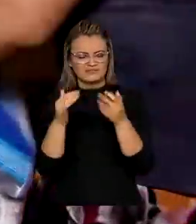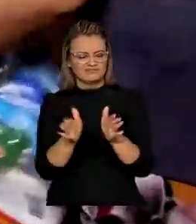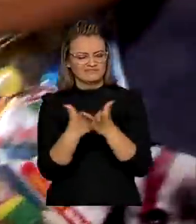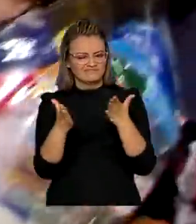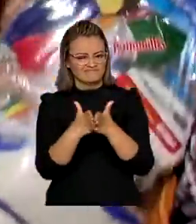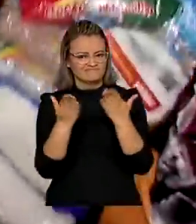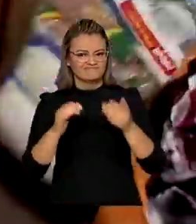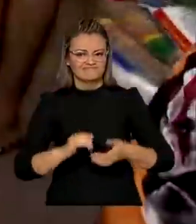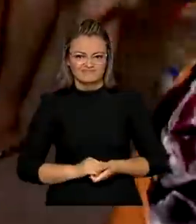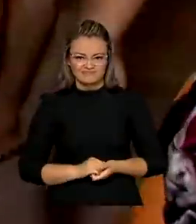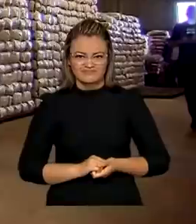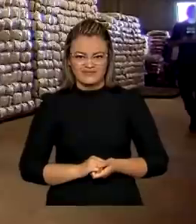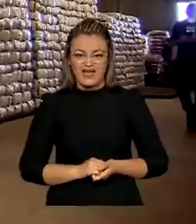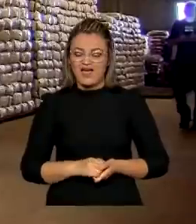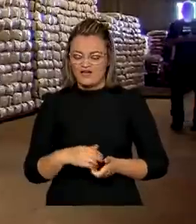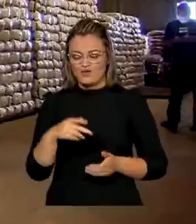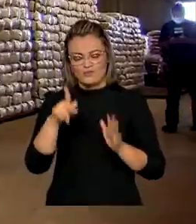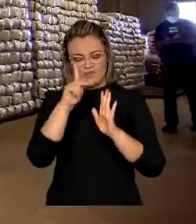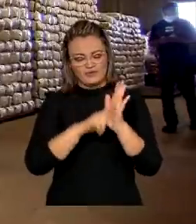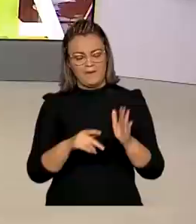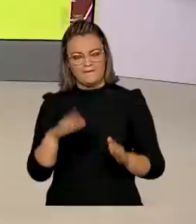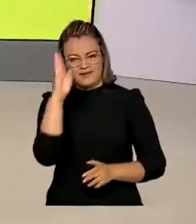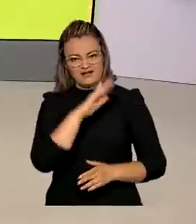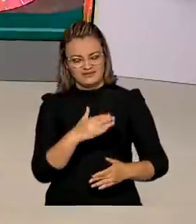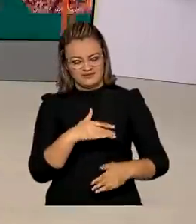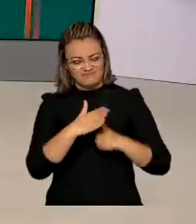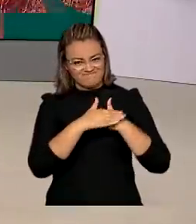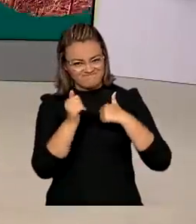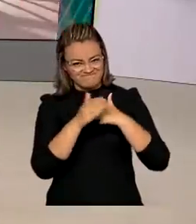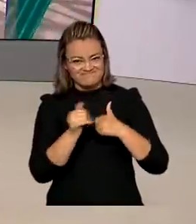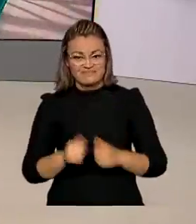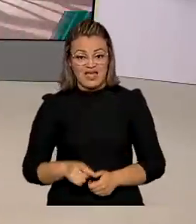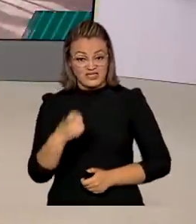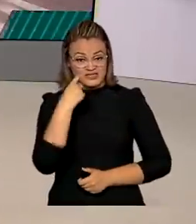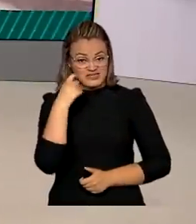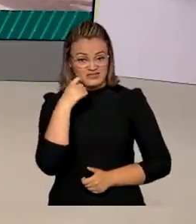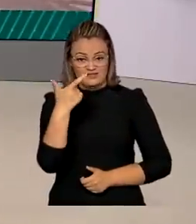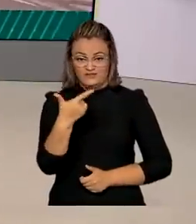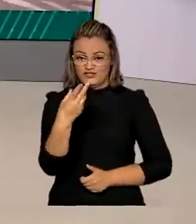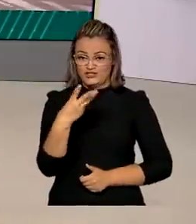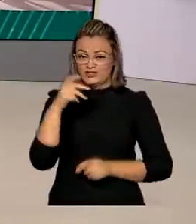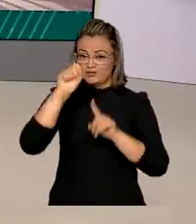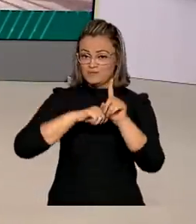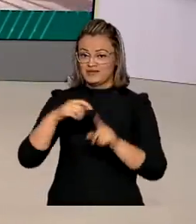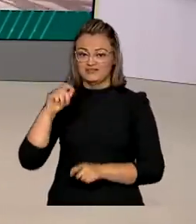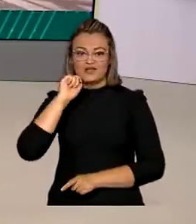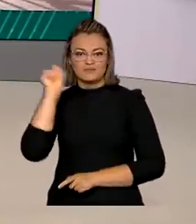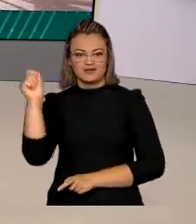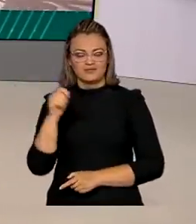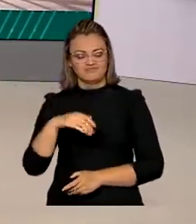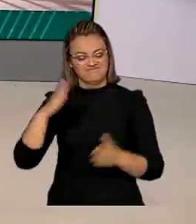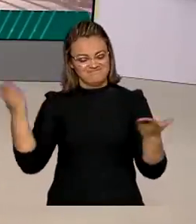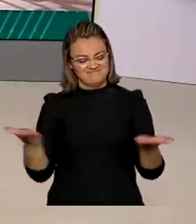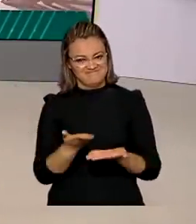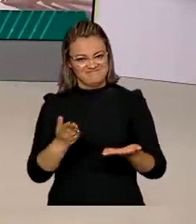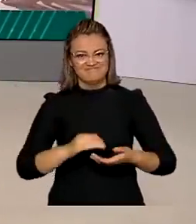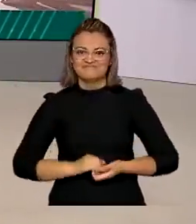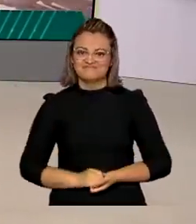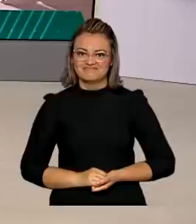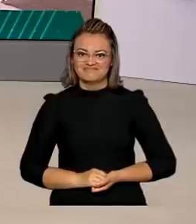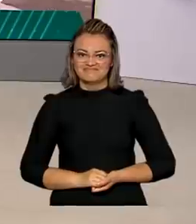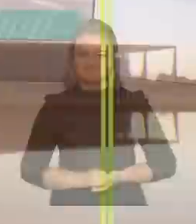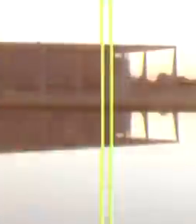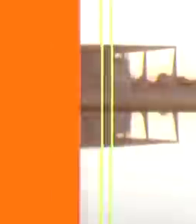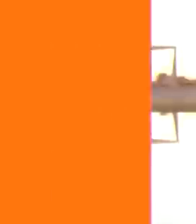que mais precisam. É o Brasil Fraterno. Sexta-feira, 23 de abril, o Brasil em Dia está no ar.